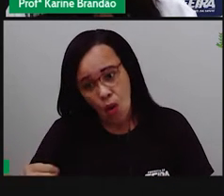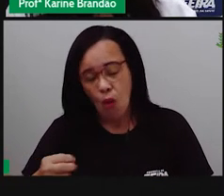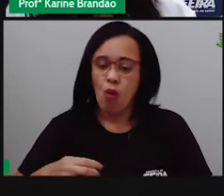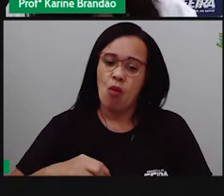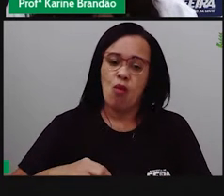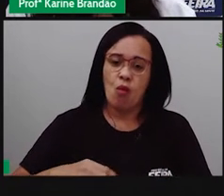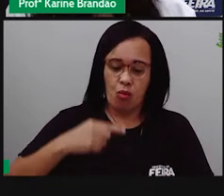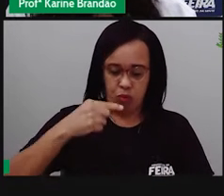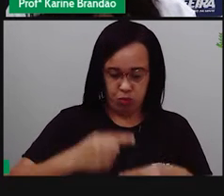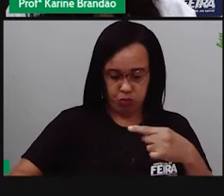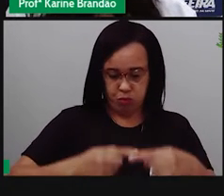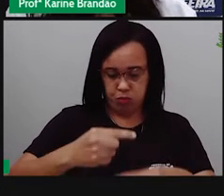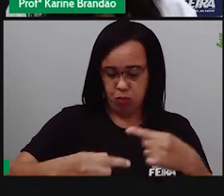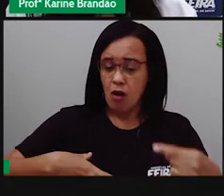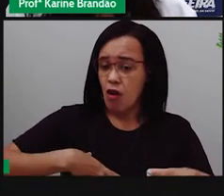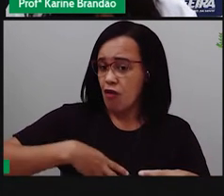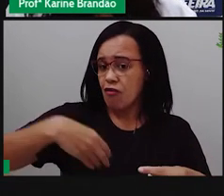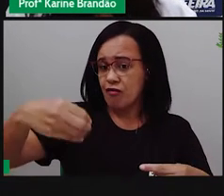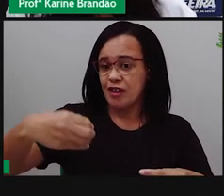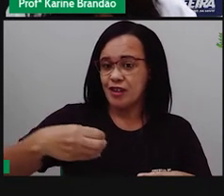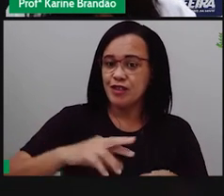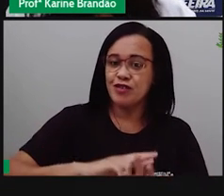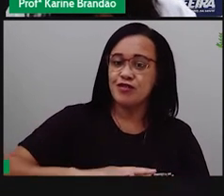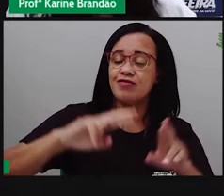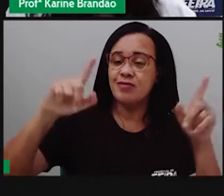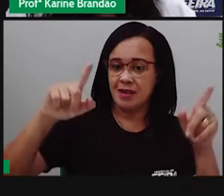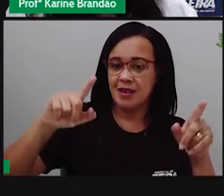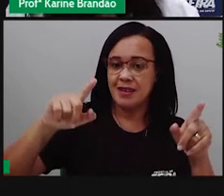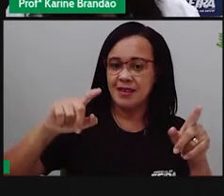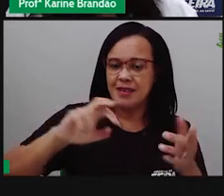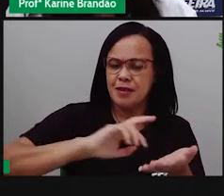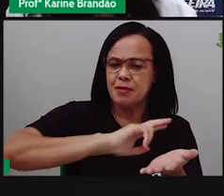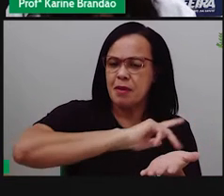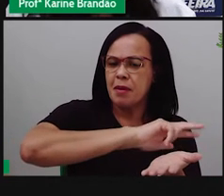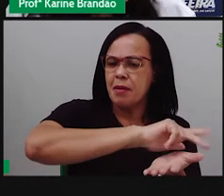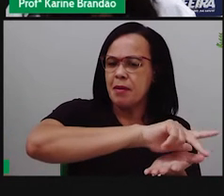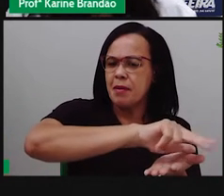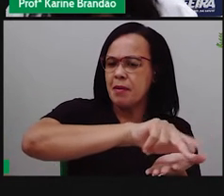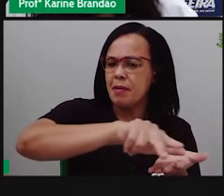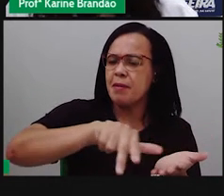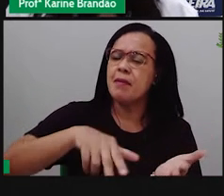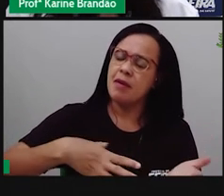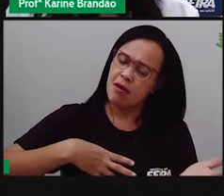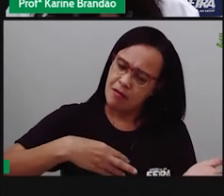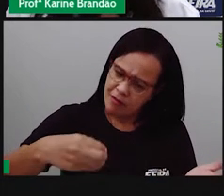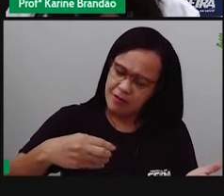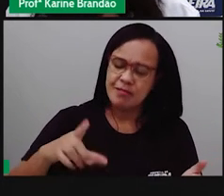essas características, elas podem gerar uma variedade, né? Nesses filhos.